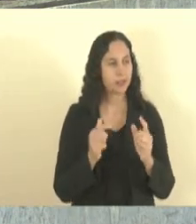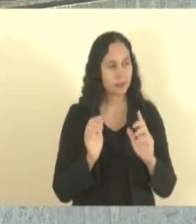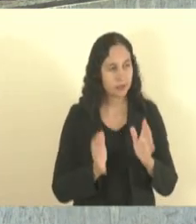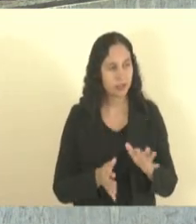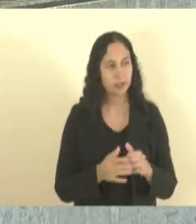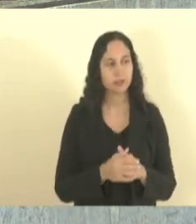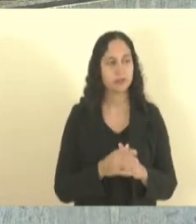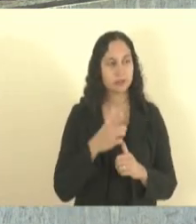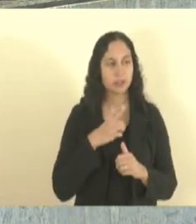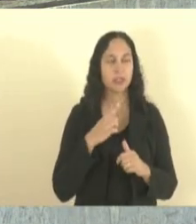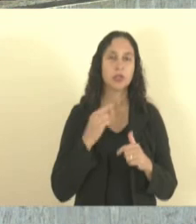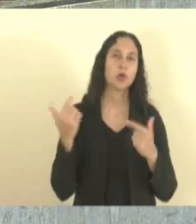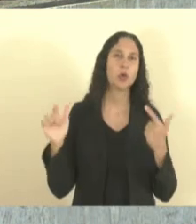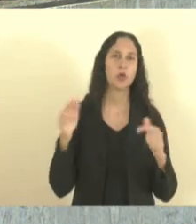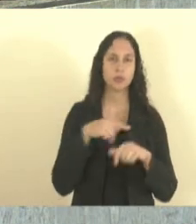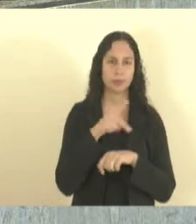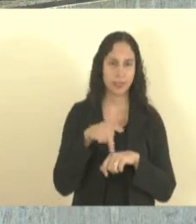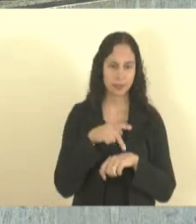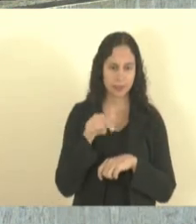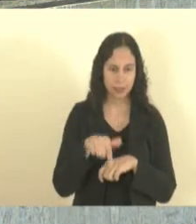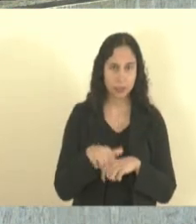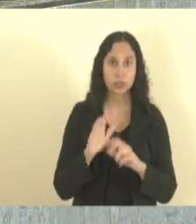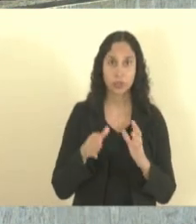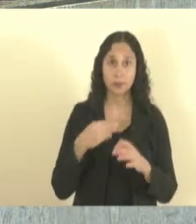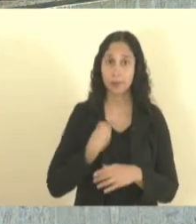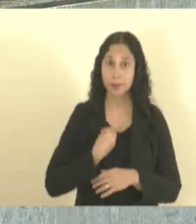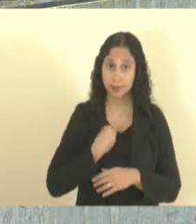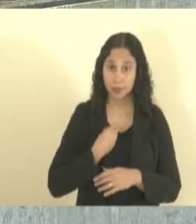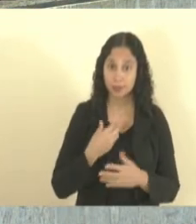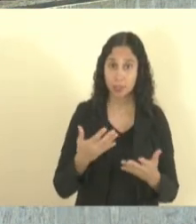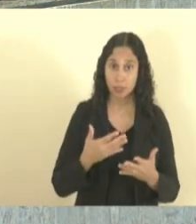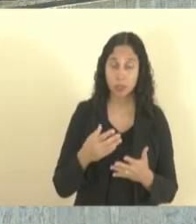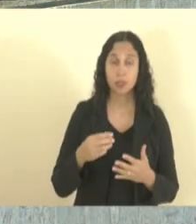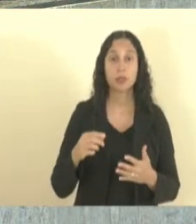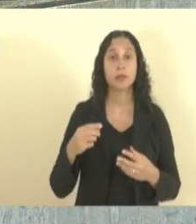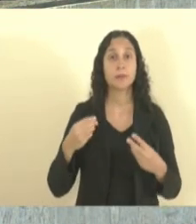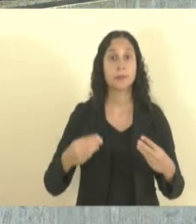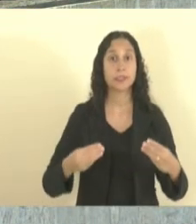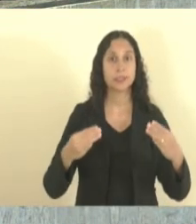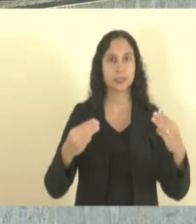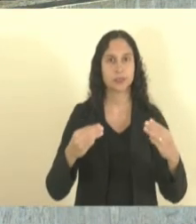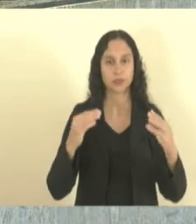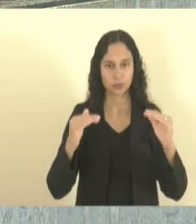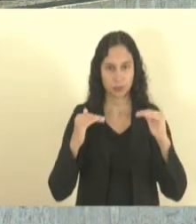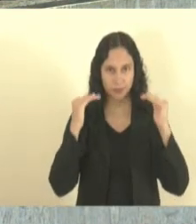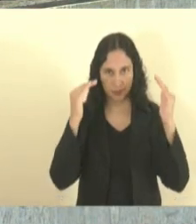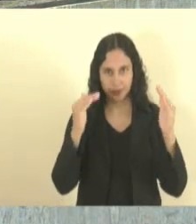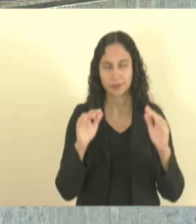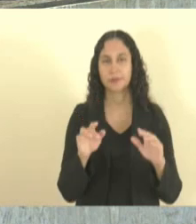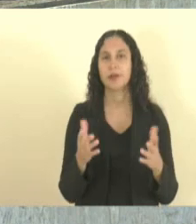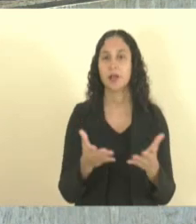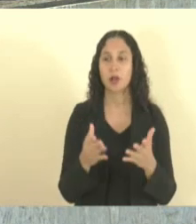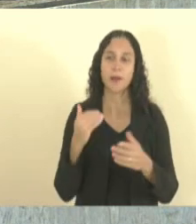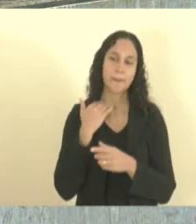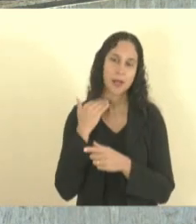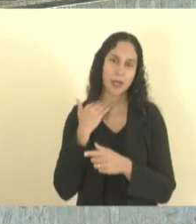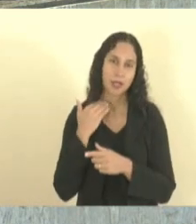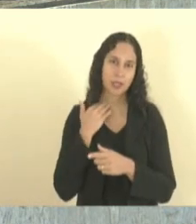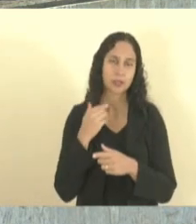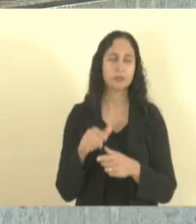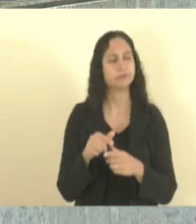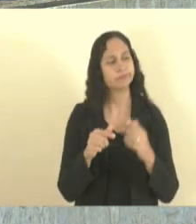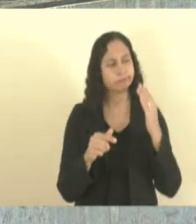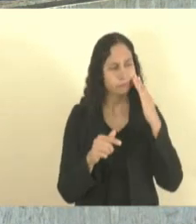representantes de outros países já trouxe agora o ministro supremo tribunal federal traz agora o banco do nordeste muito